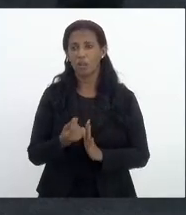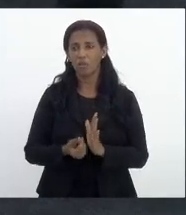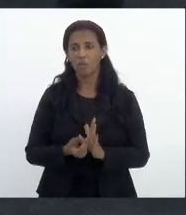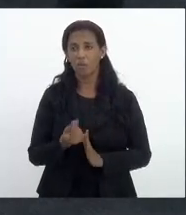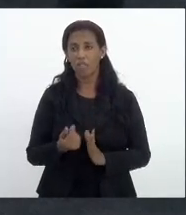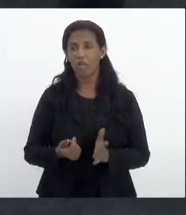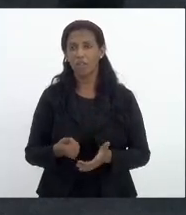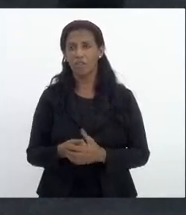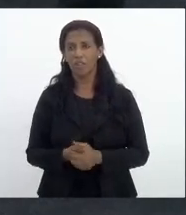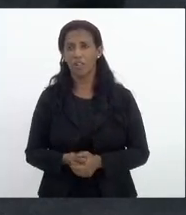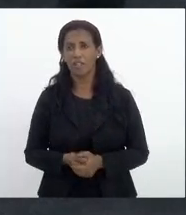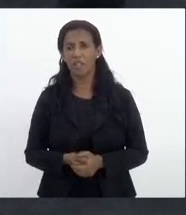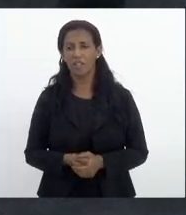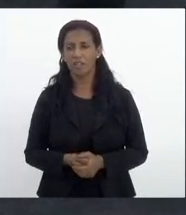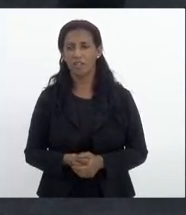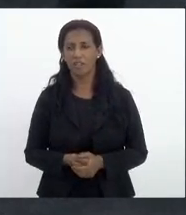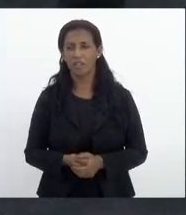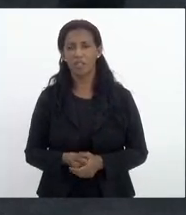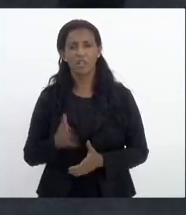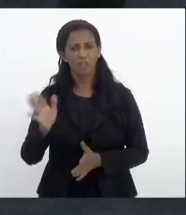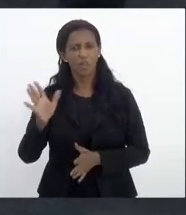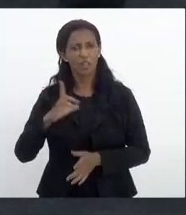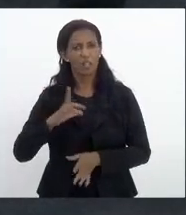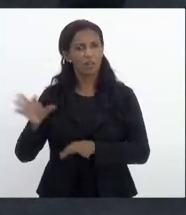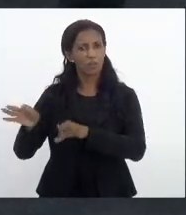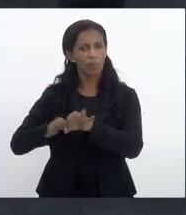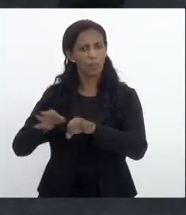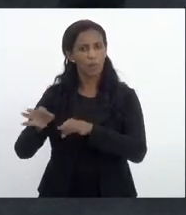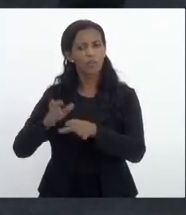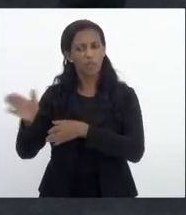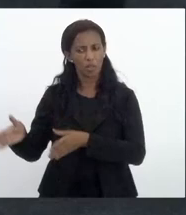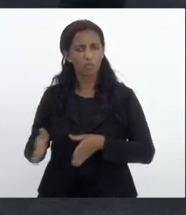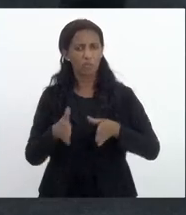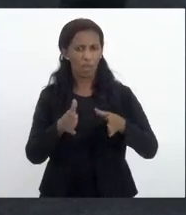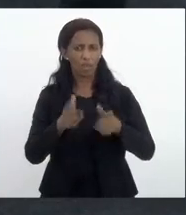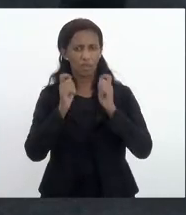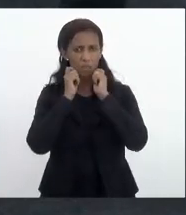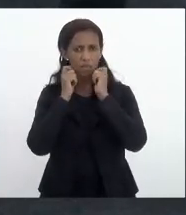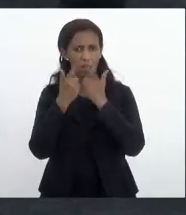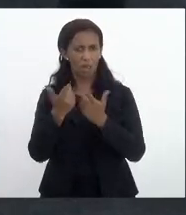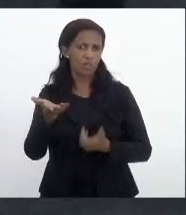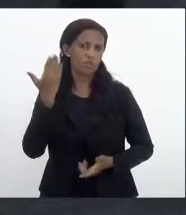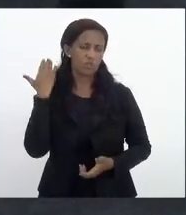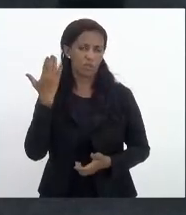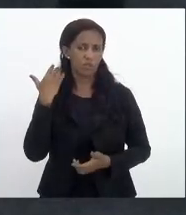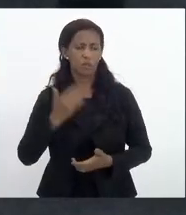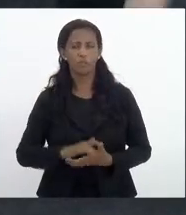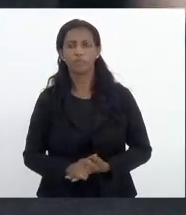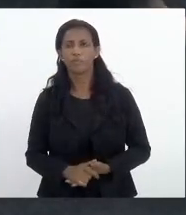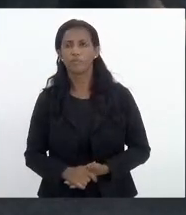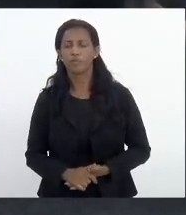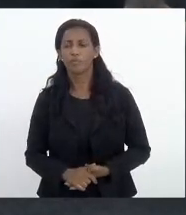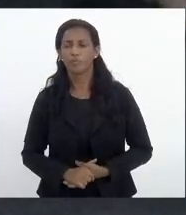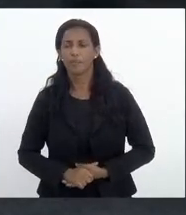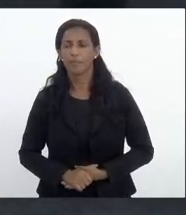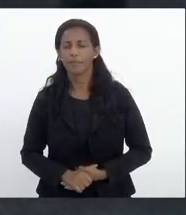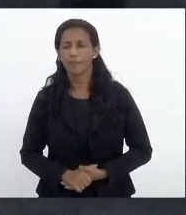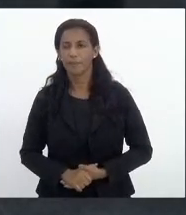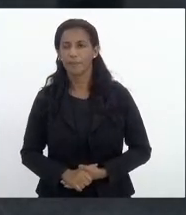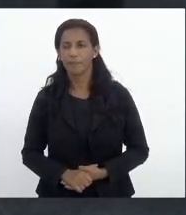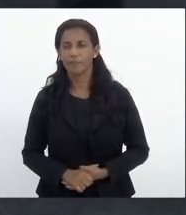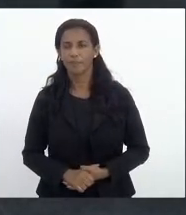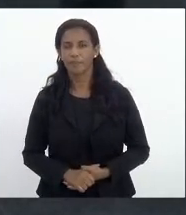ocorre que já teve projeto tramitando sobre essa matéria anteriormente e